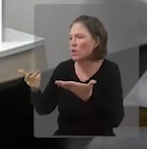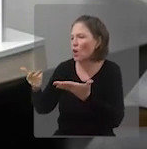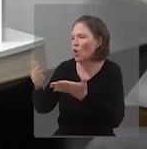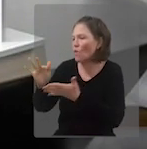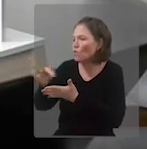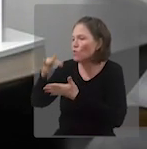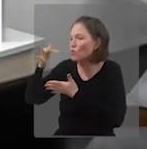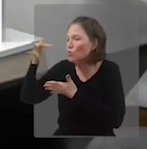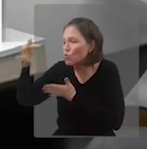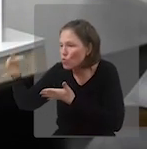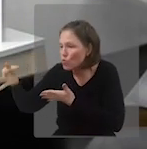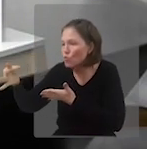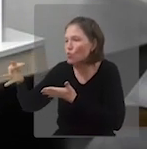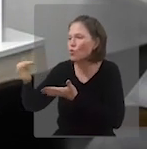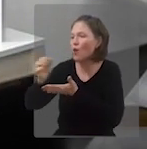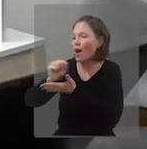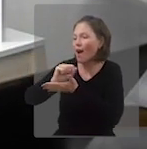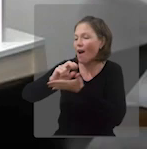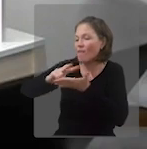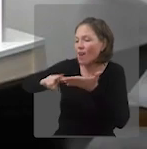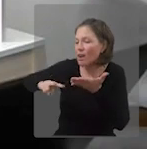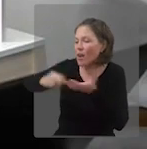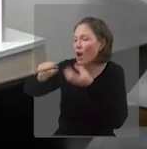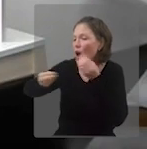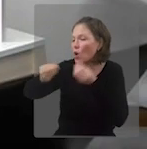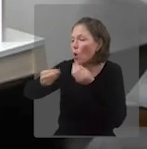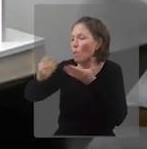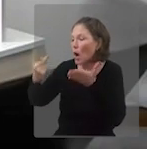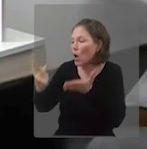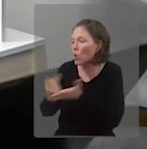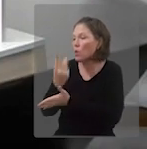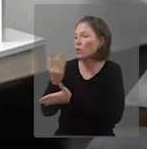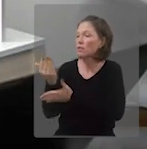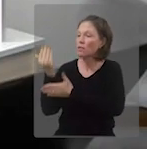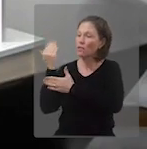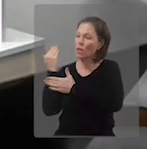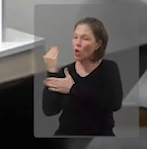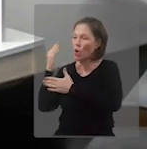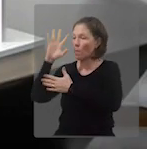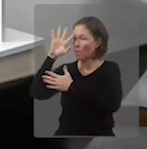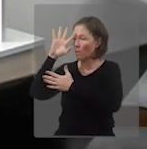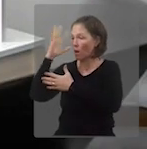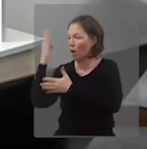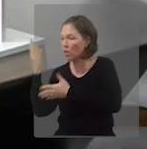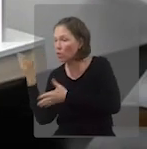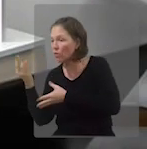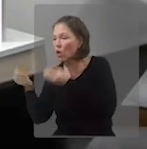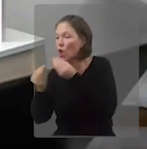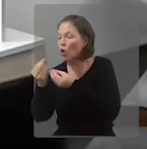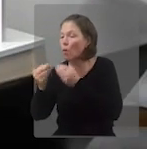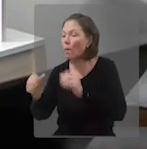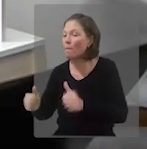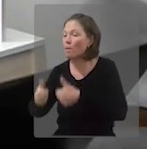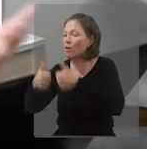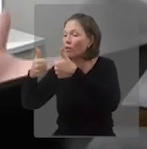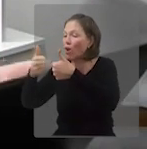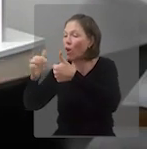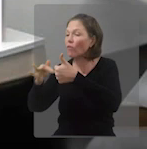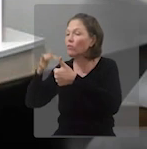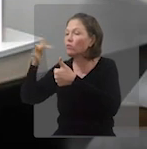planejamento para o futuro, né, avaliar o que aconteceu, para tomar decisões